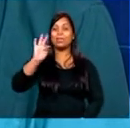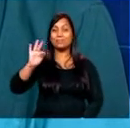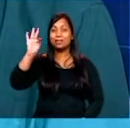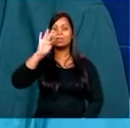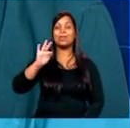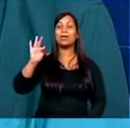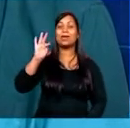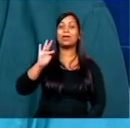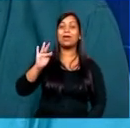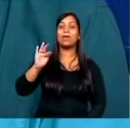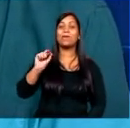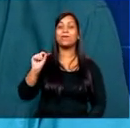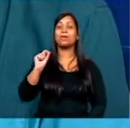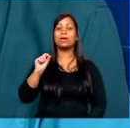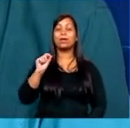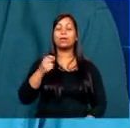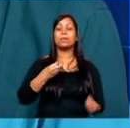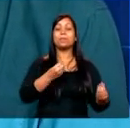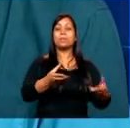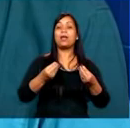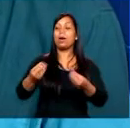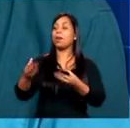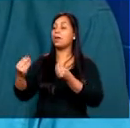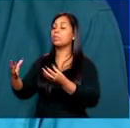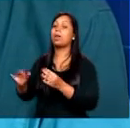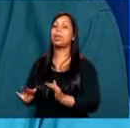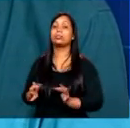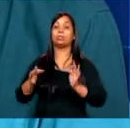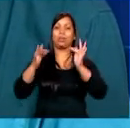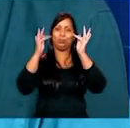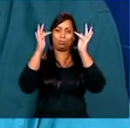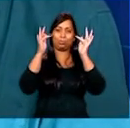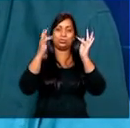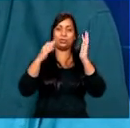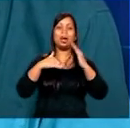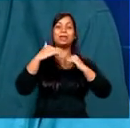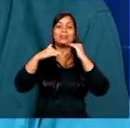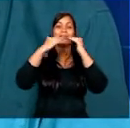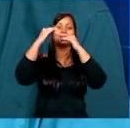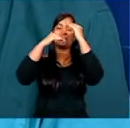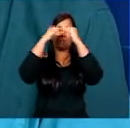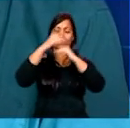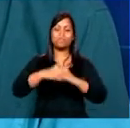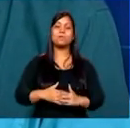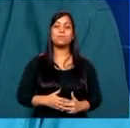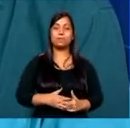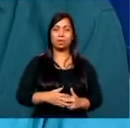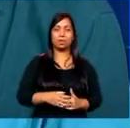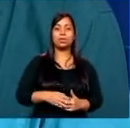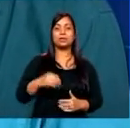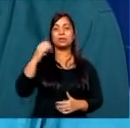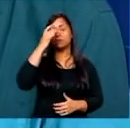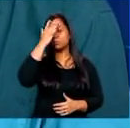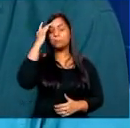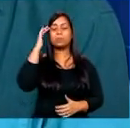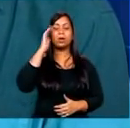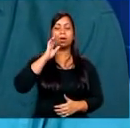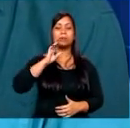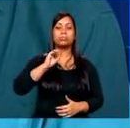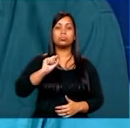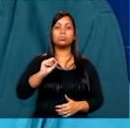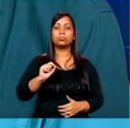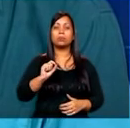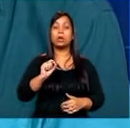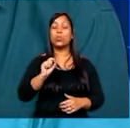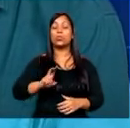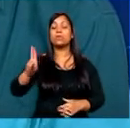para distribuir um pouco mais de tecnologia mesmo, desenvolvimento para os estados, descentralizar, porque as três